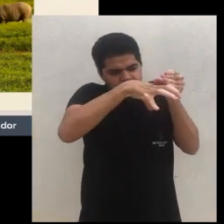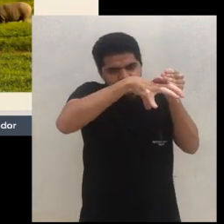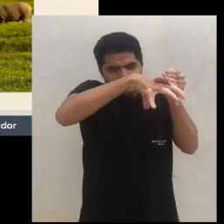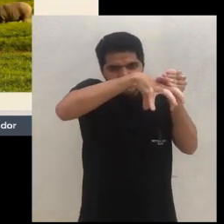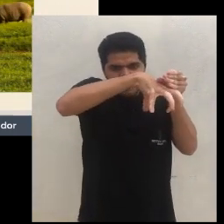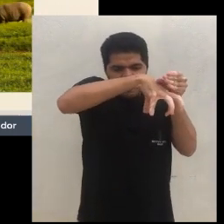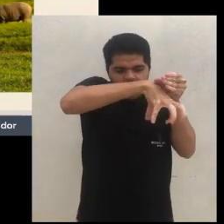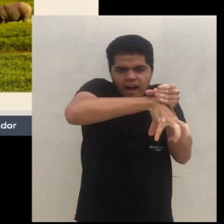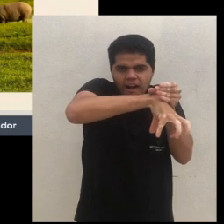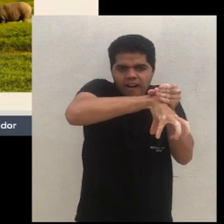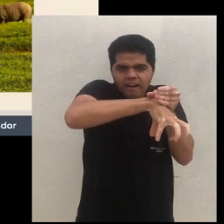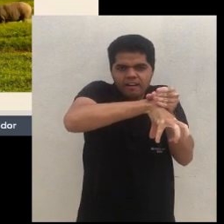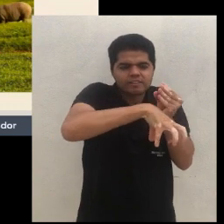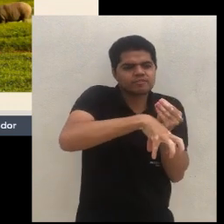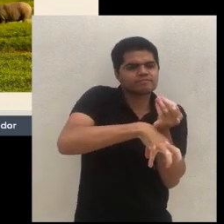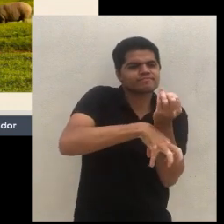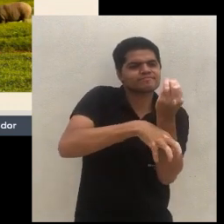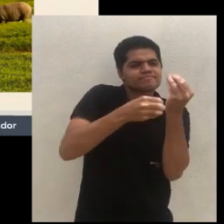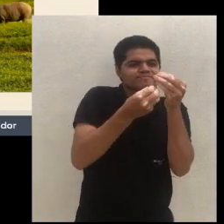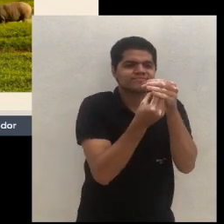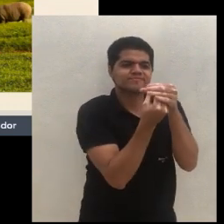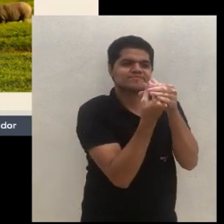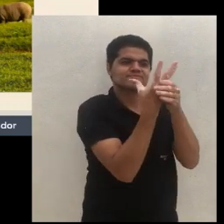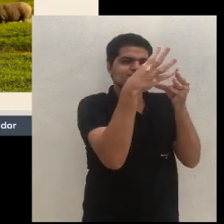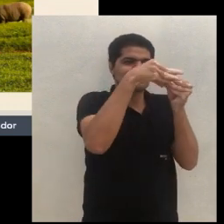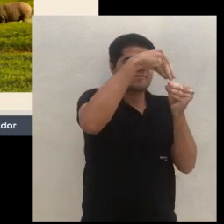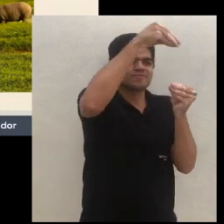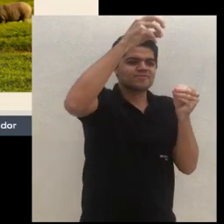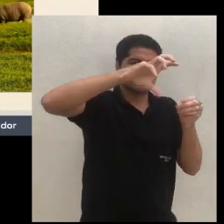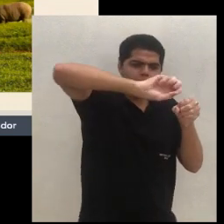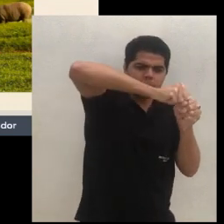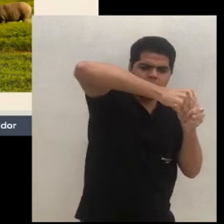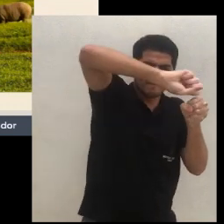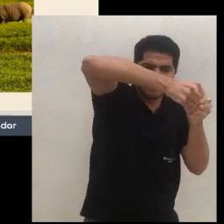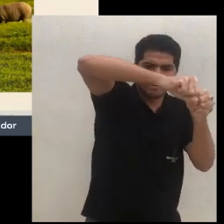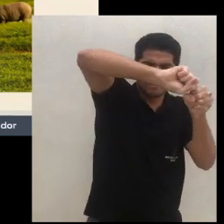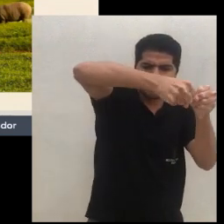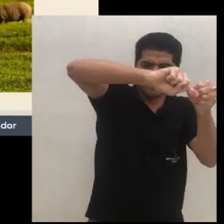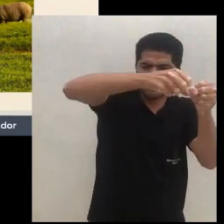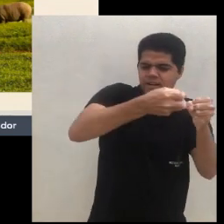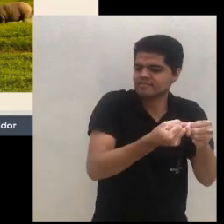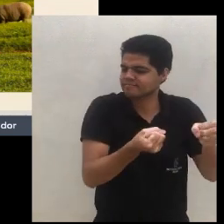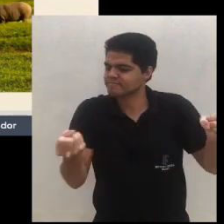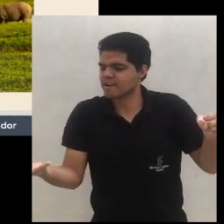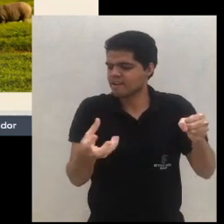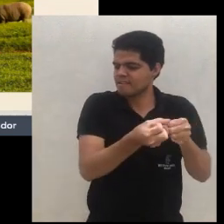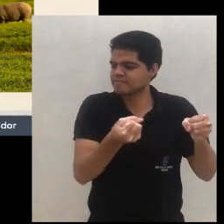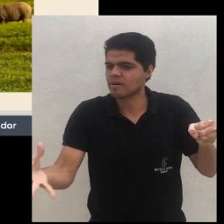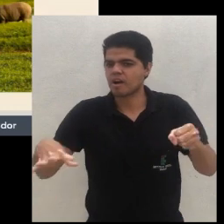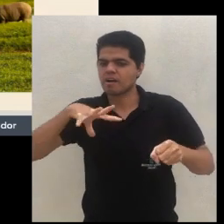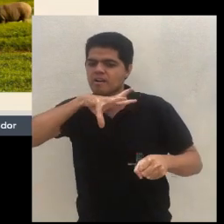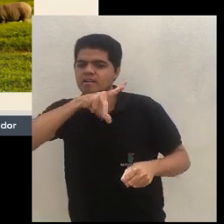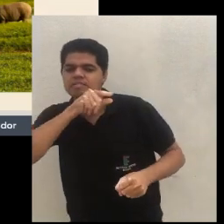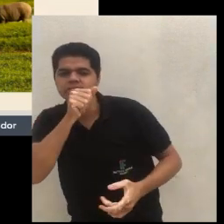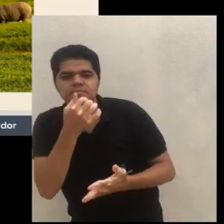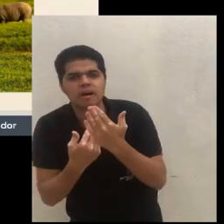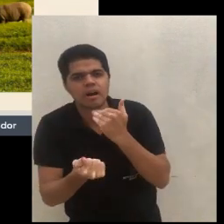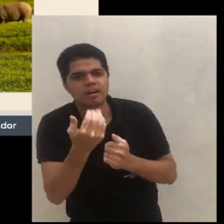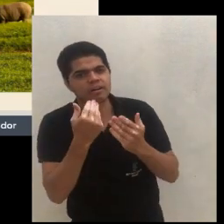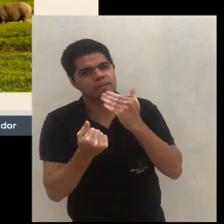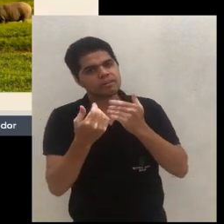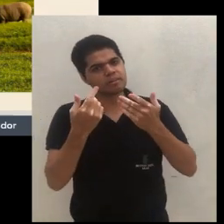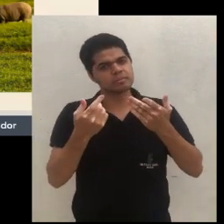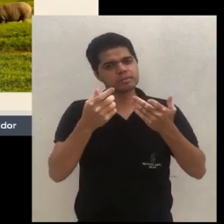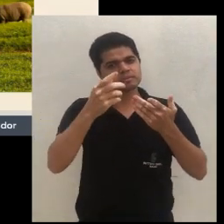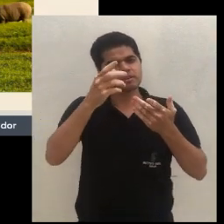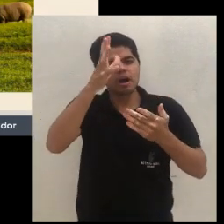só o suficiente para ela não secar. Aquela folha que sai em cima, ele quebra. Um dia depois, ele dá o animal. E ele vai criando